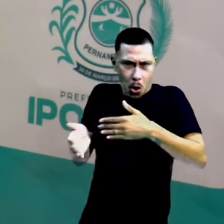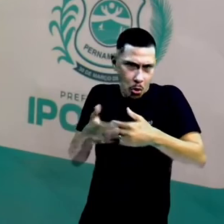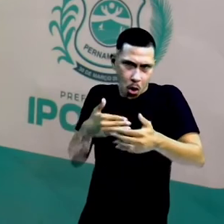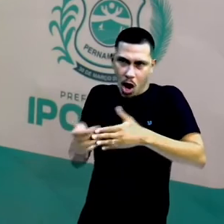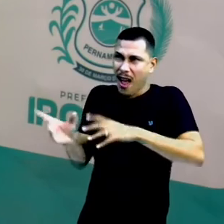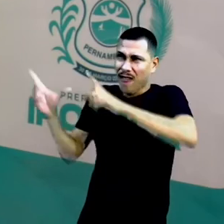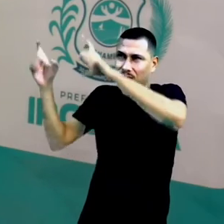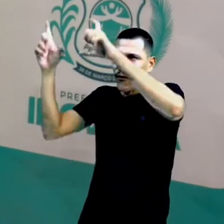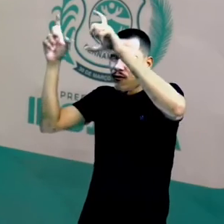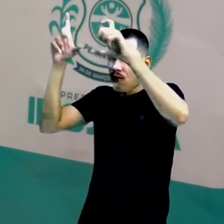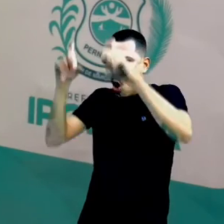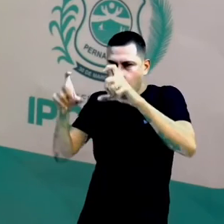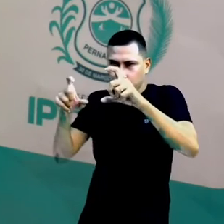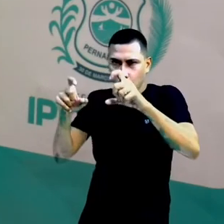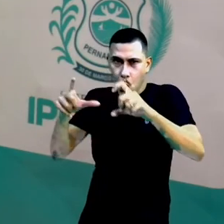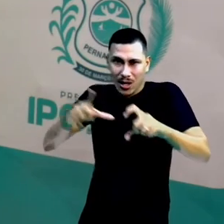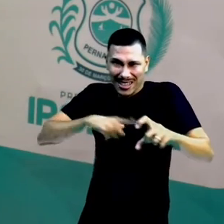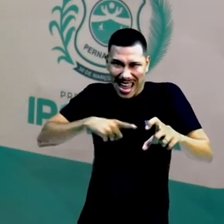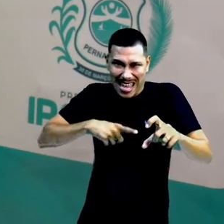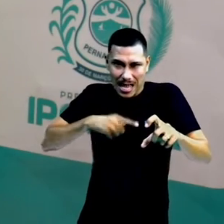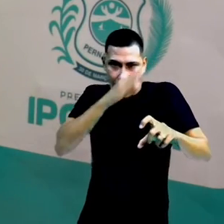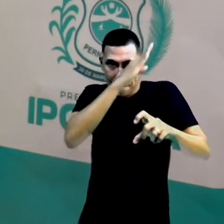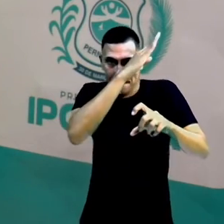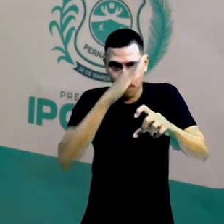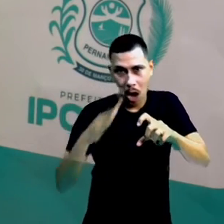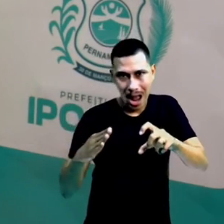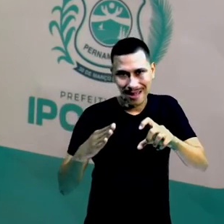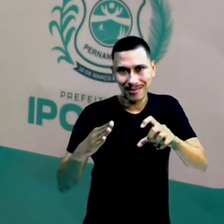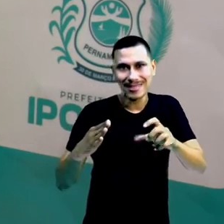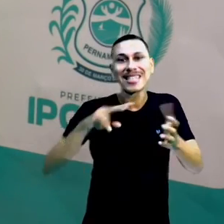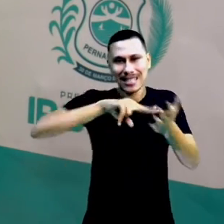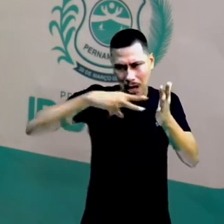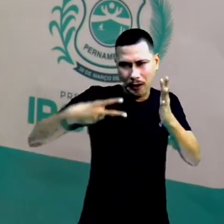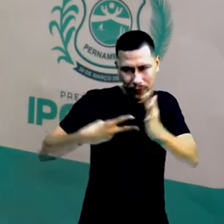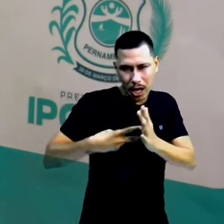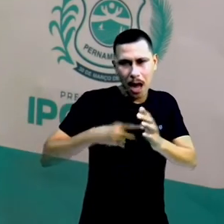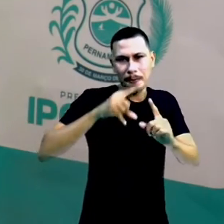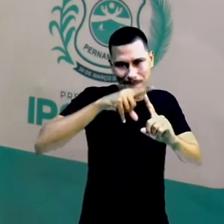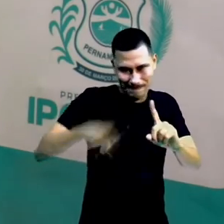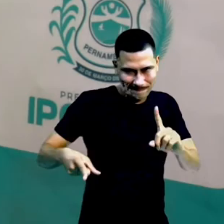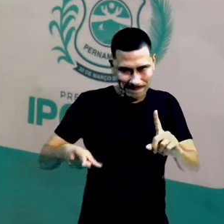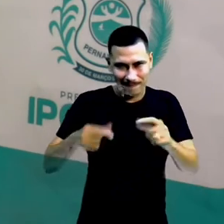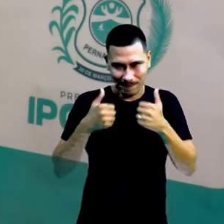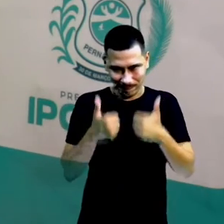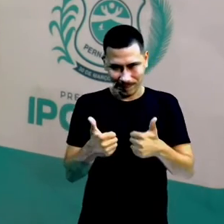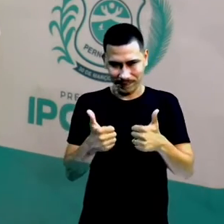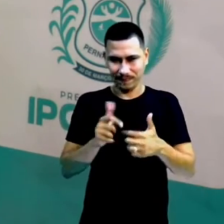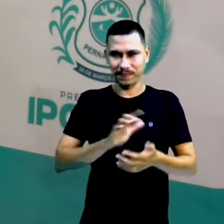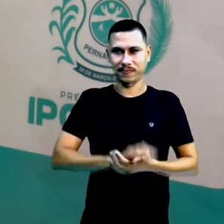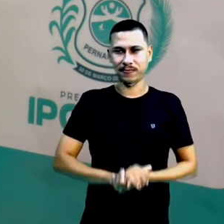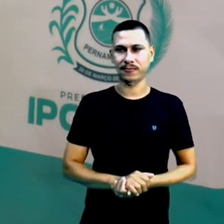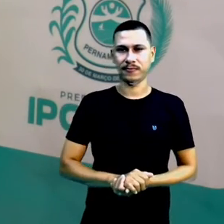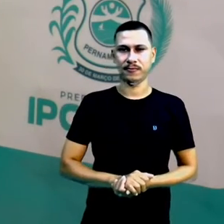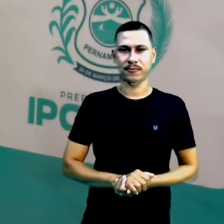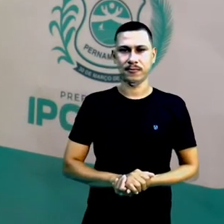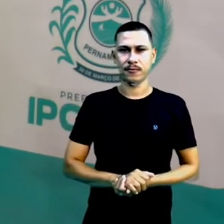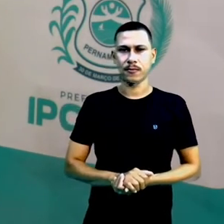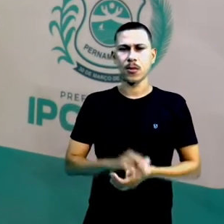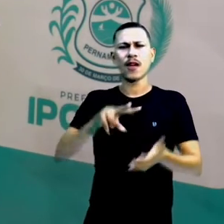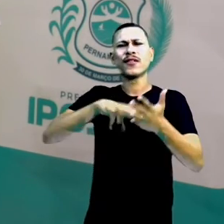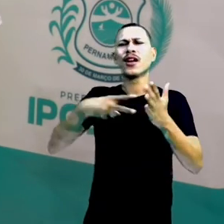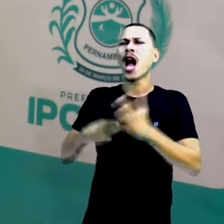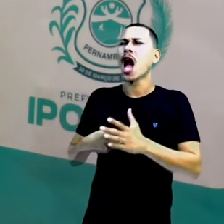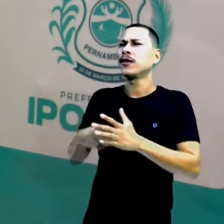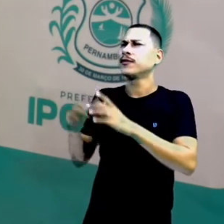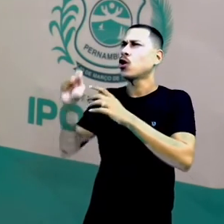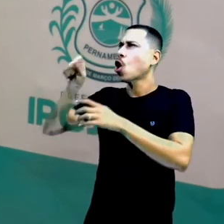círculo, cortadinho no meio, é proibição, certo? Certo? Agora aqui. Qual o significado desse